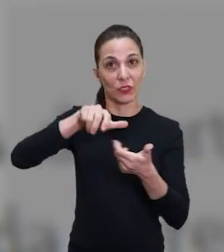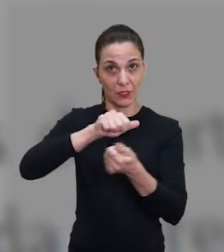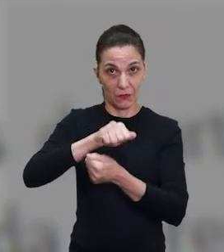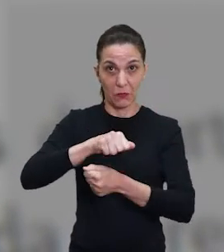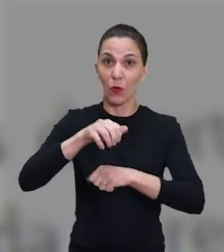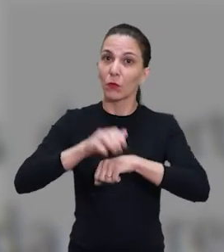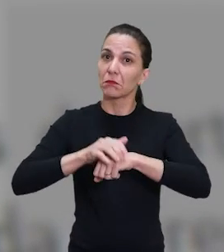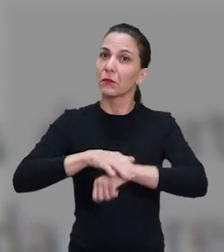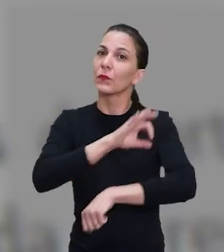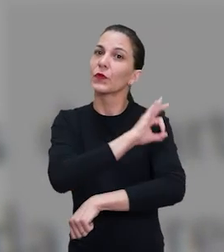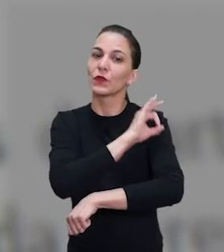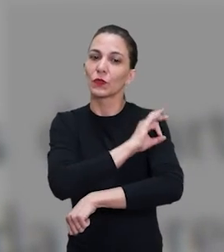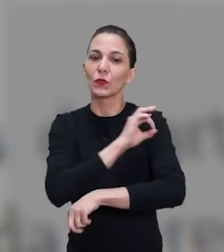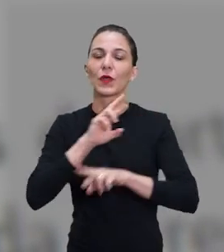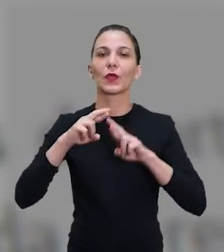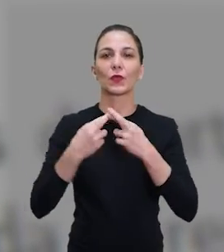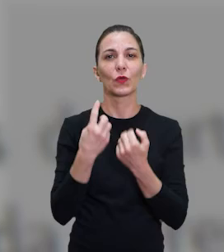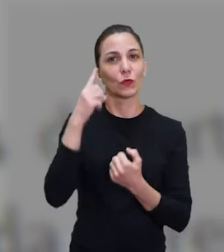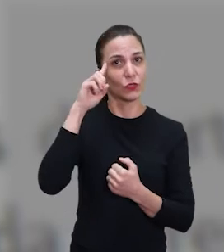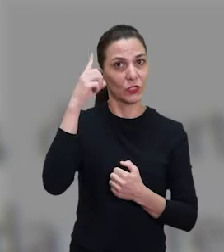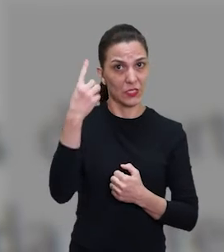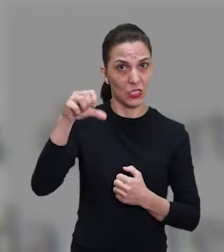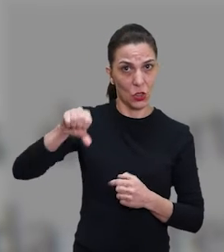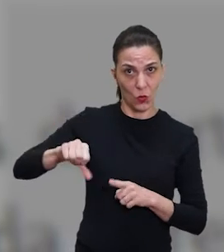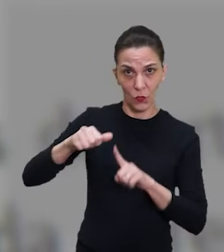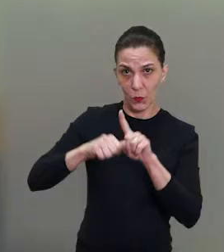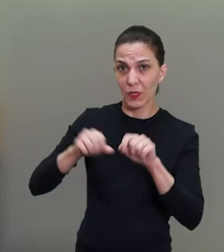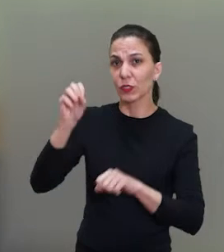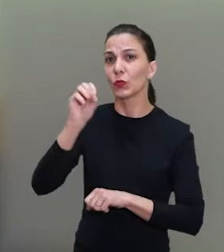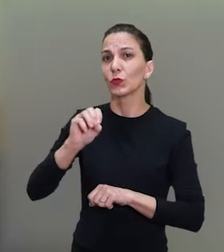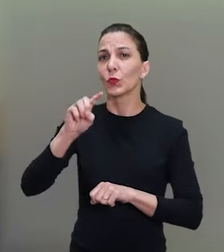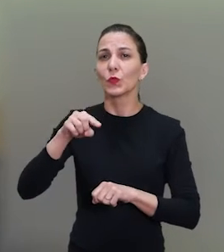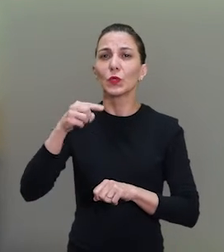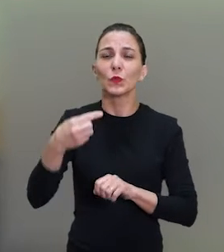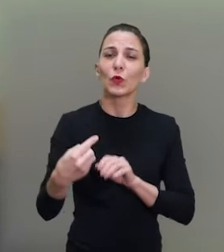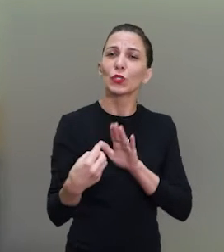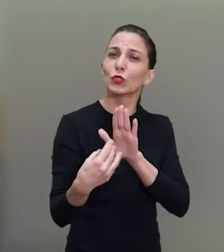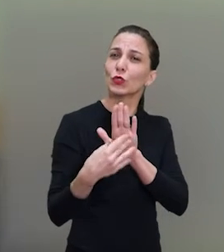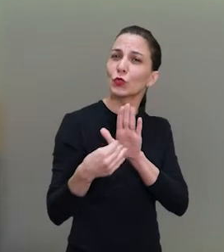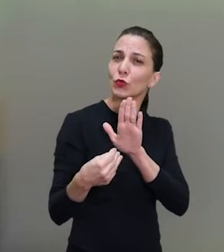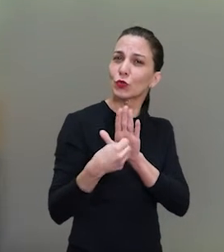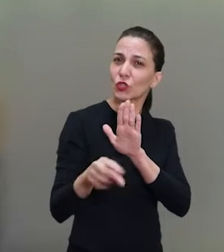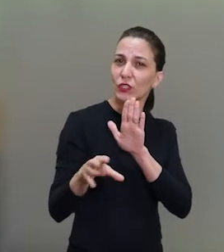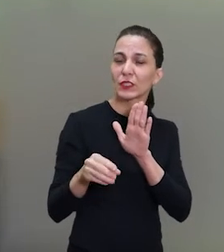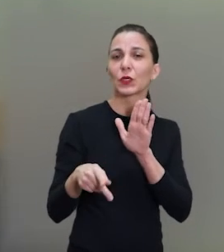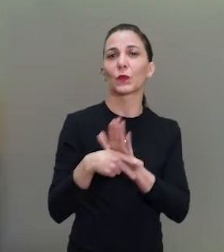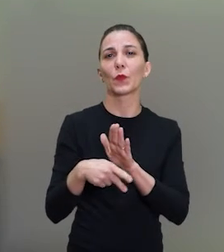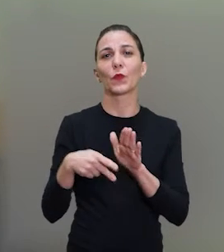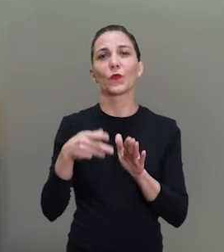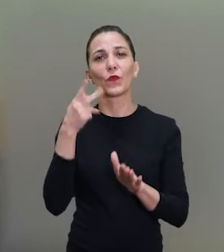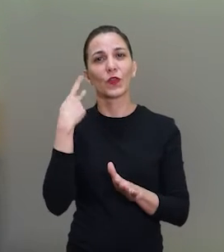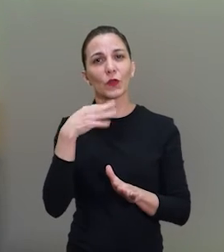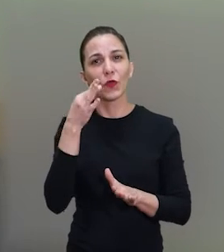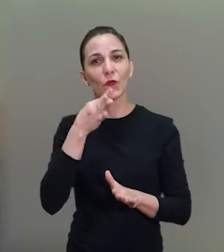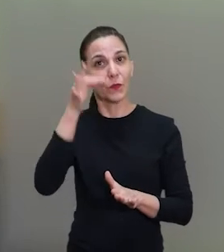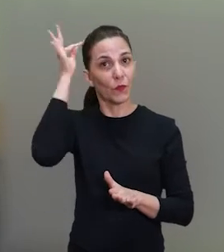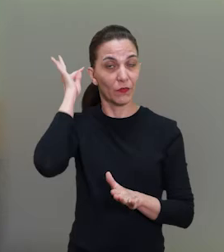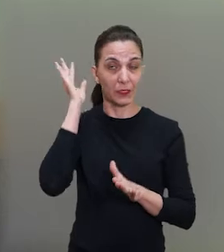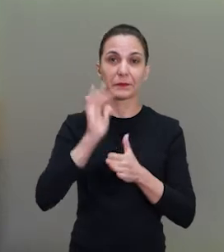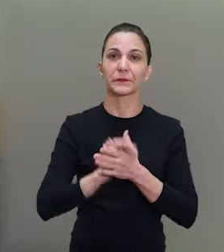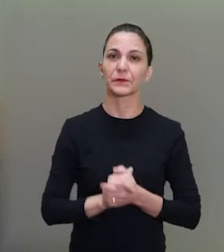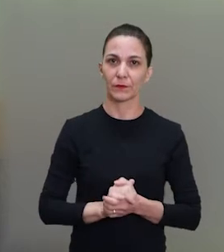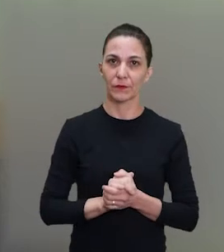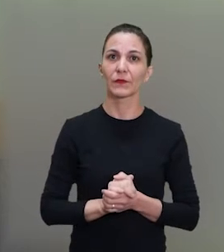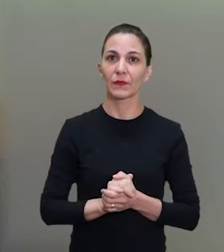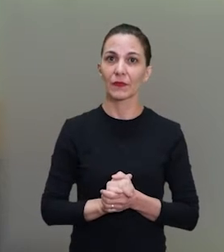foi aprovado na sessão ordinária de 19 de outubro após indicação da vereadora Fabi Virgílio. Serão